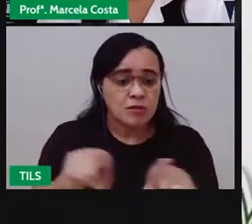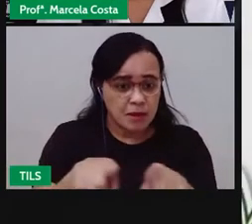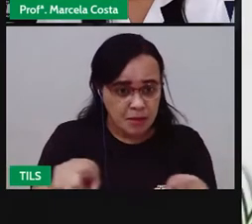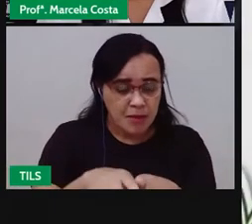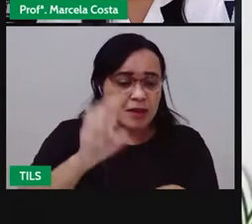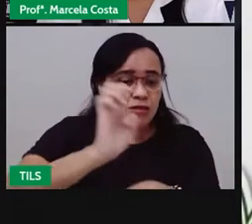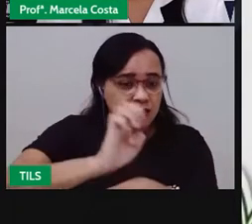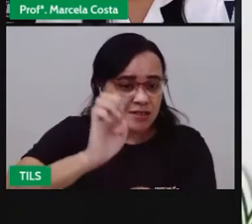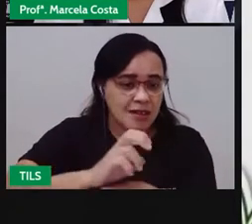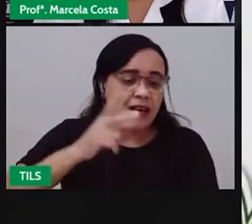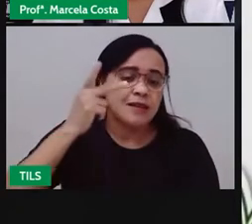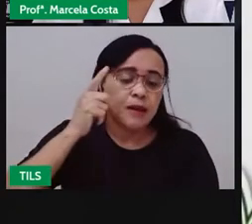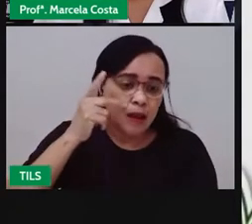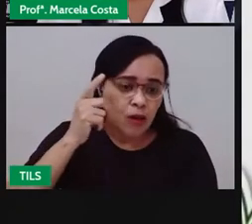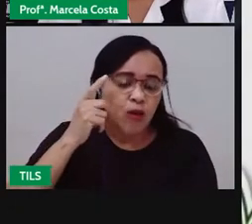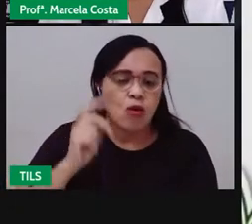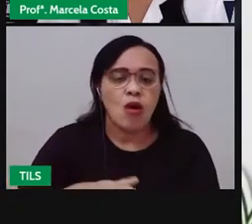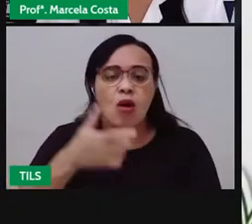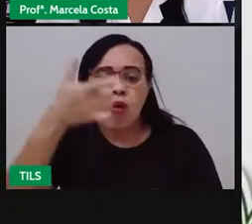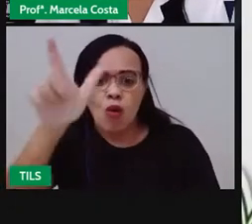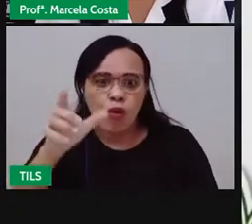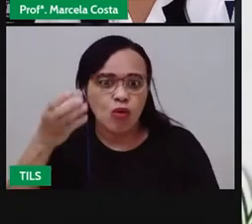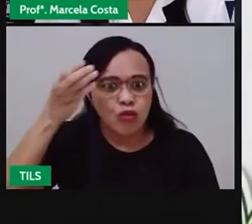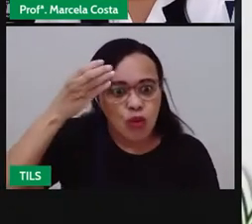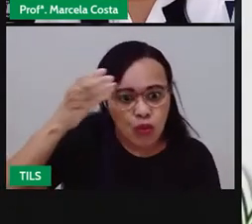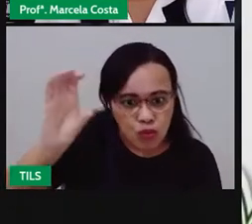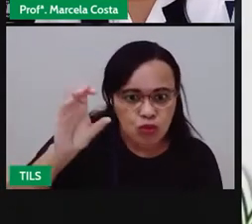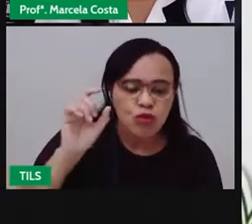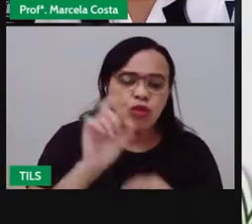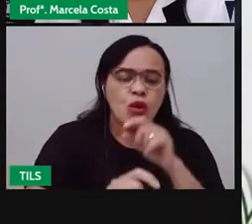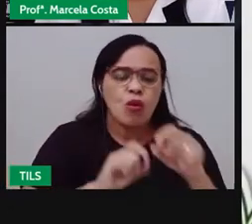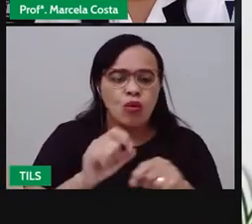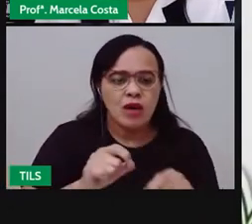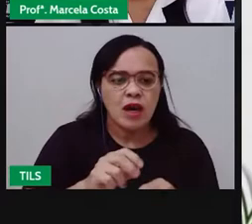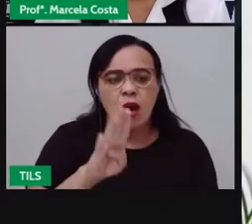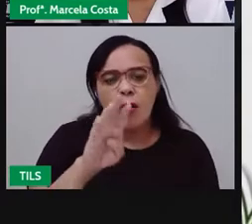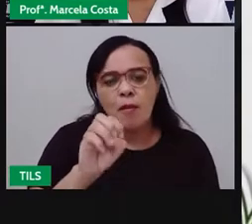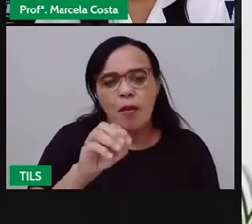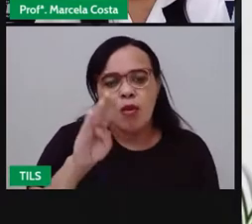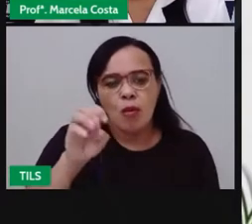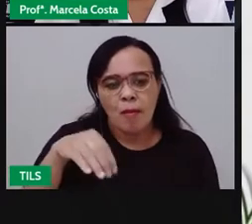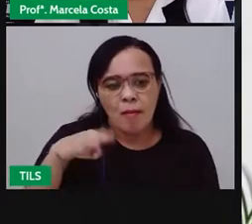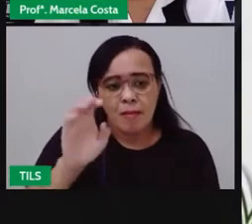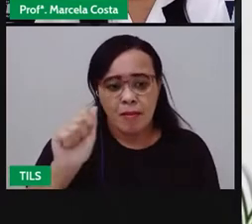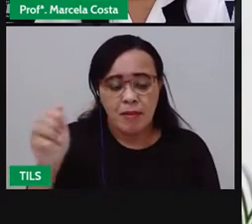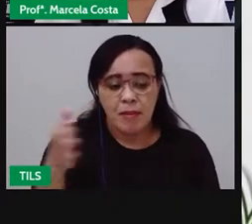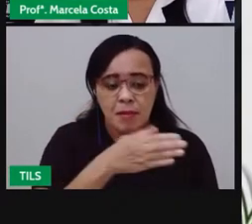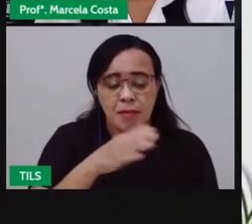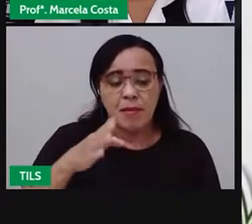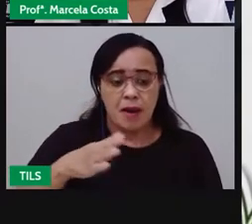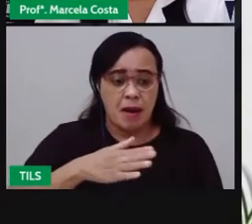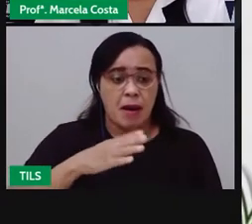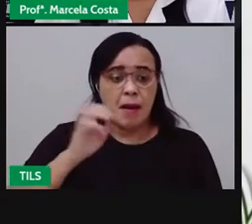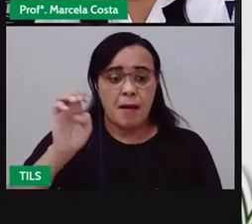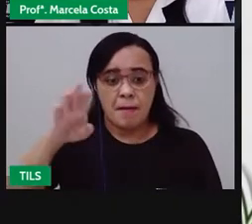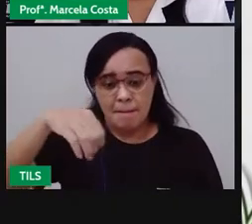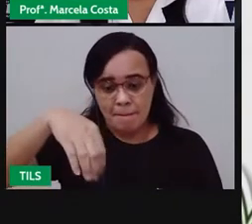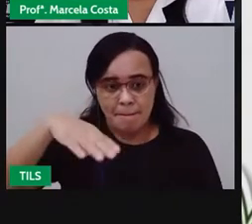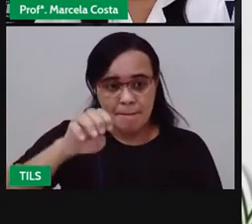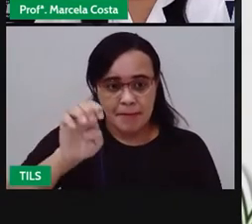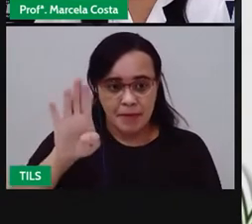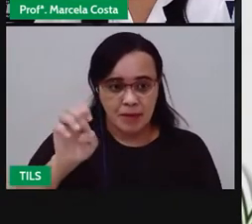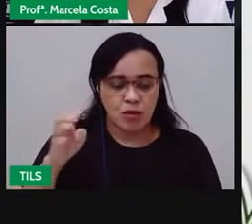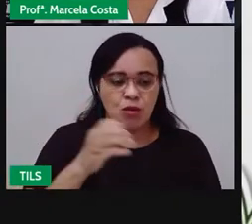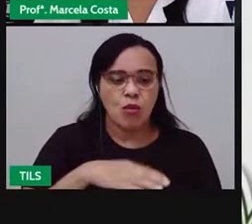O complexo cultural do Bumba Meu Boi do Maranhão é uma celebração composta por várias formas de expressão e saberes,